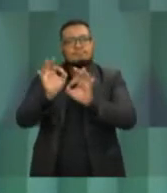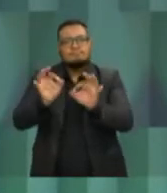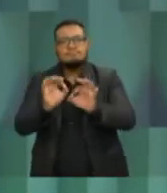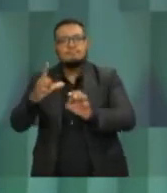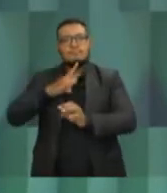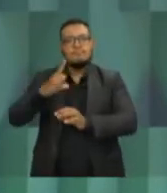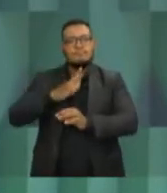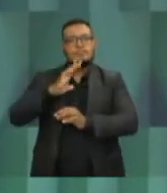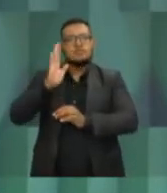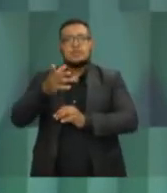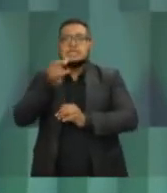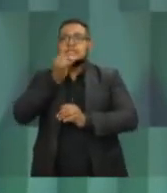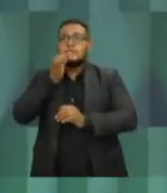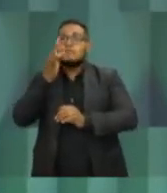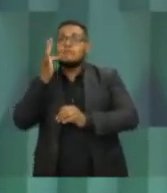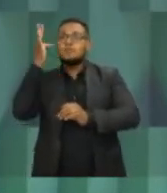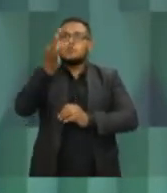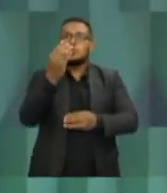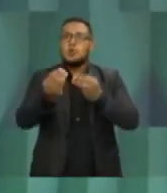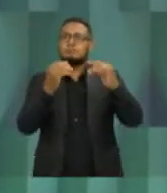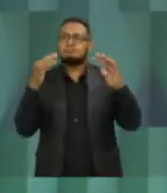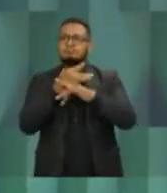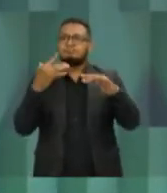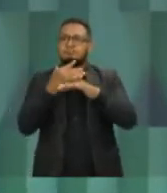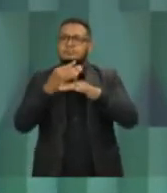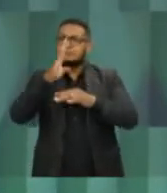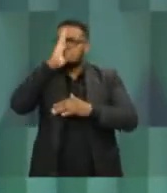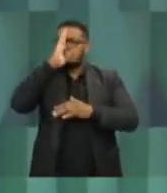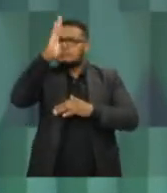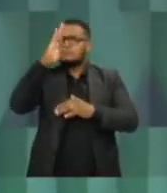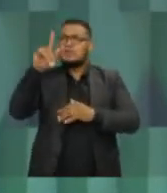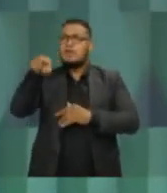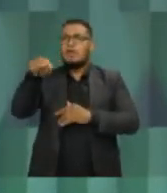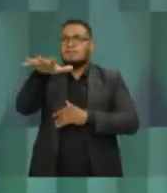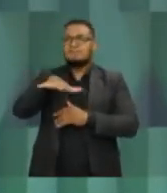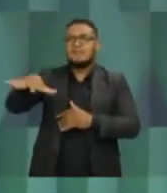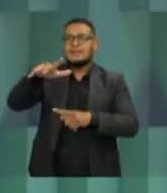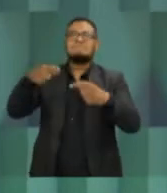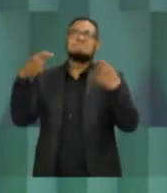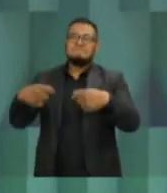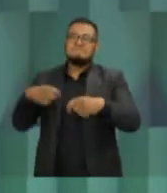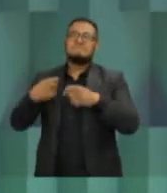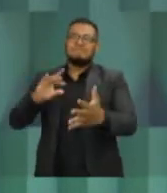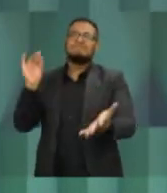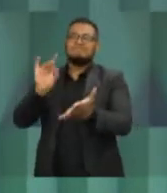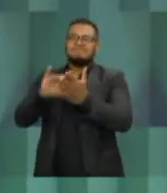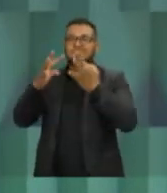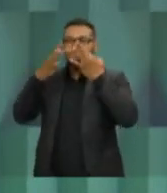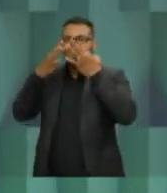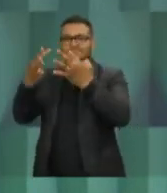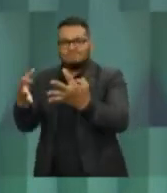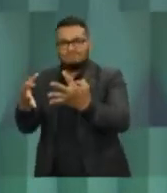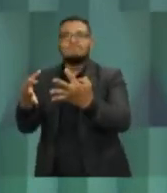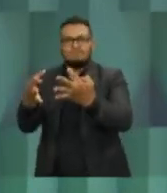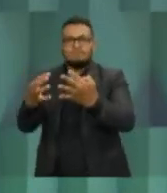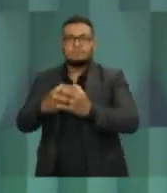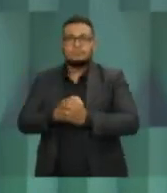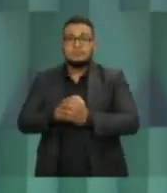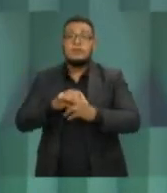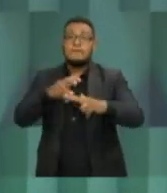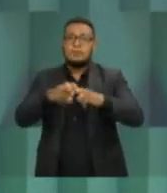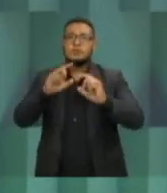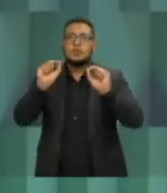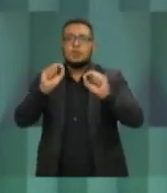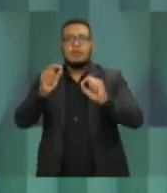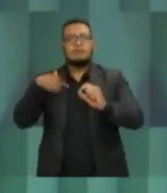pensando o futuro da cidade, principalmente para a área mais necessitada, os bairros mais vulneráveis de Vitória. Nós precisamos